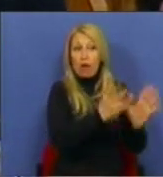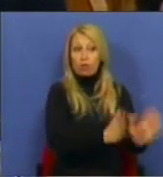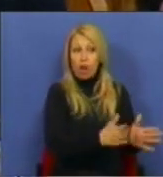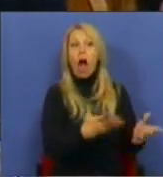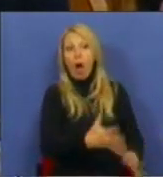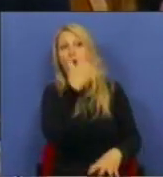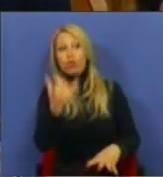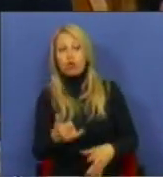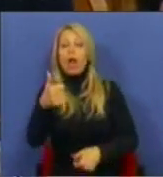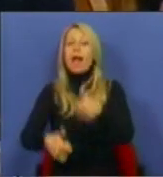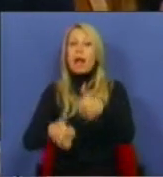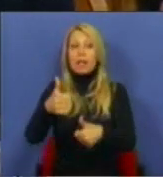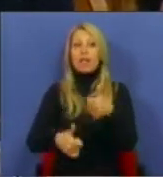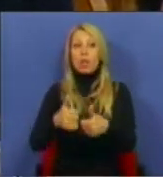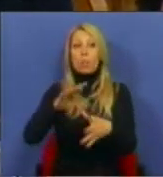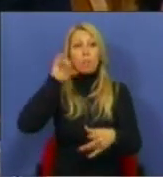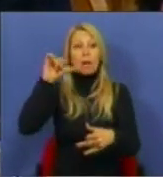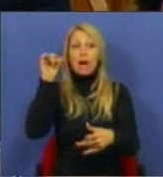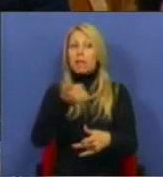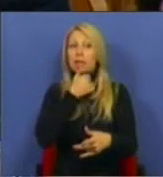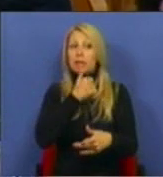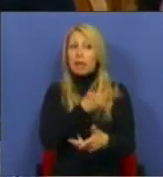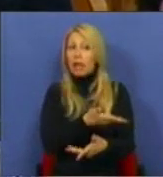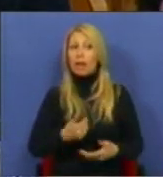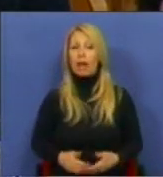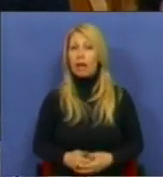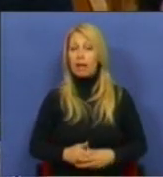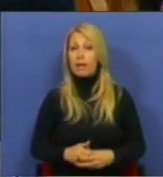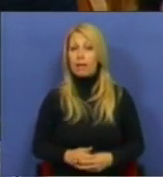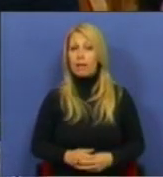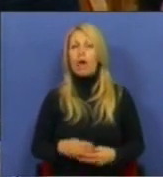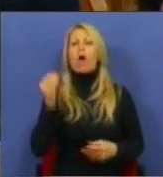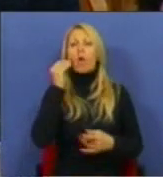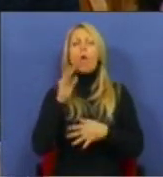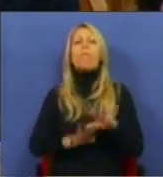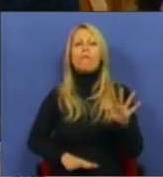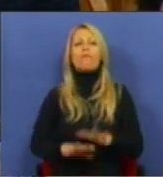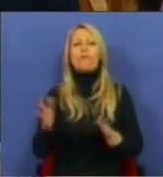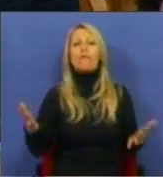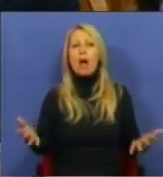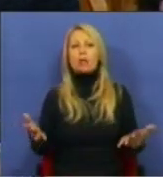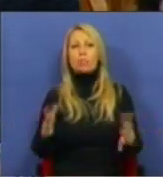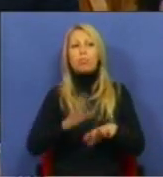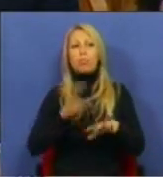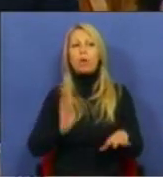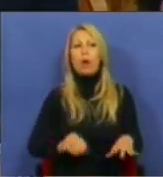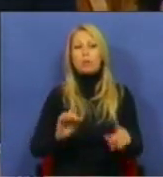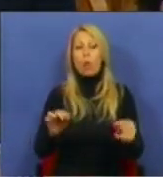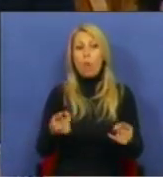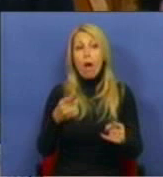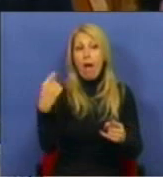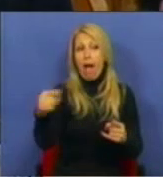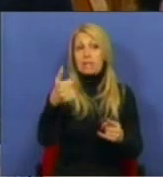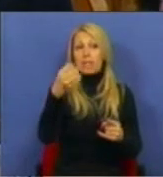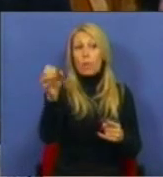anteriormente e que ainda não estava decidida? Como fazer com os restantes 50% de